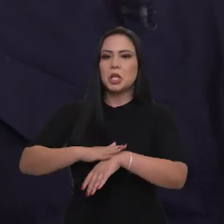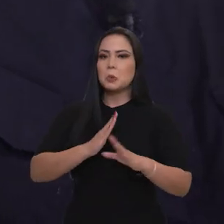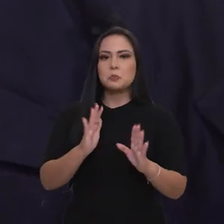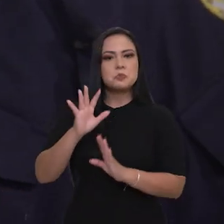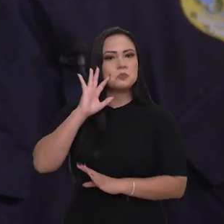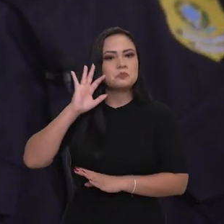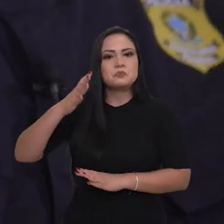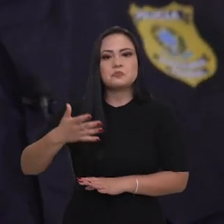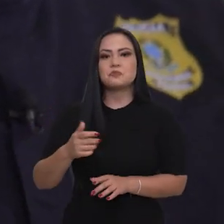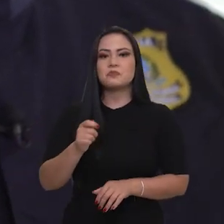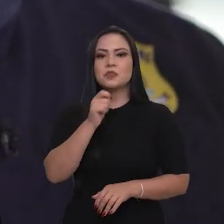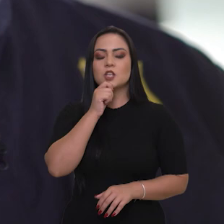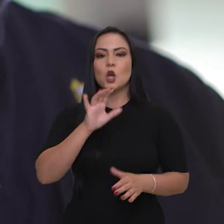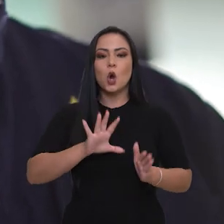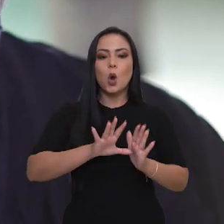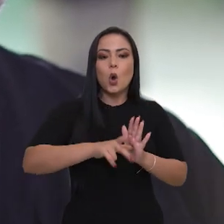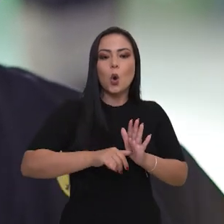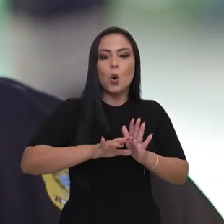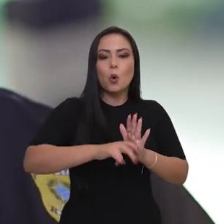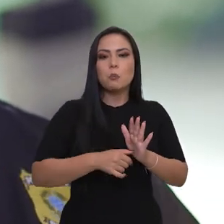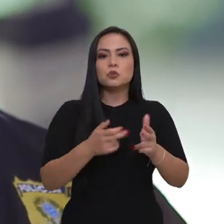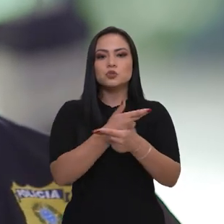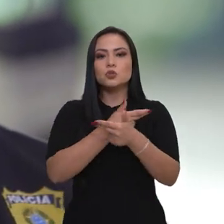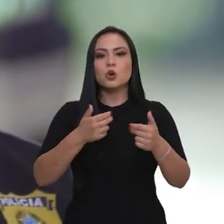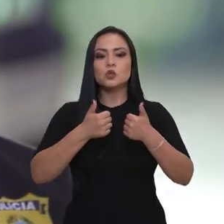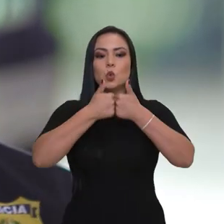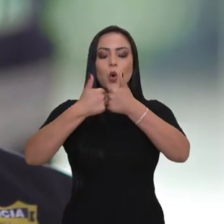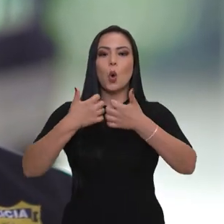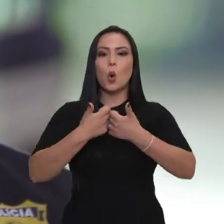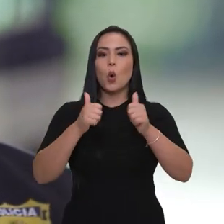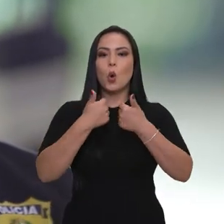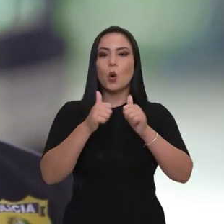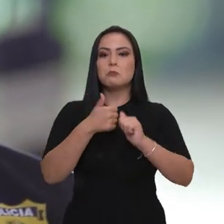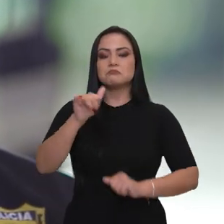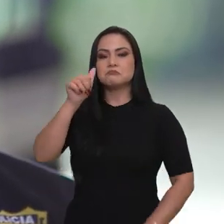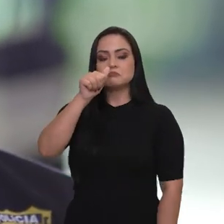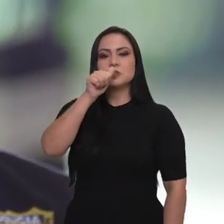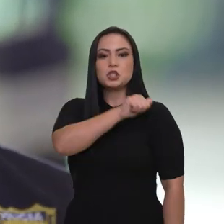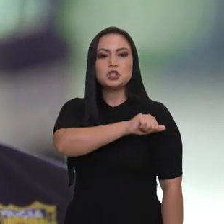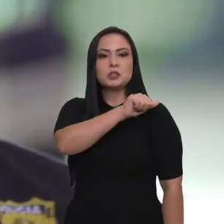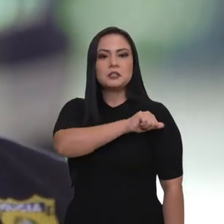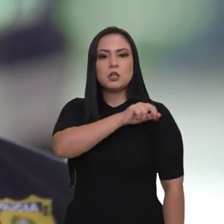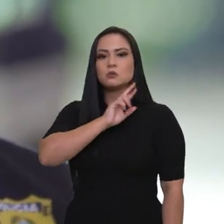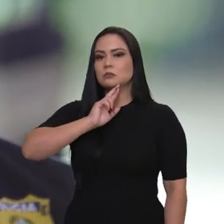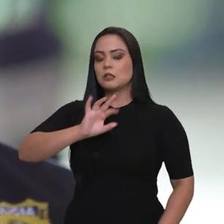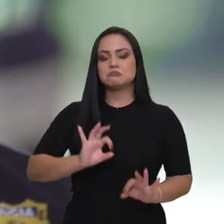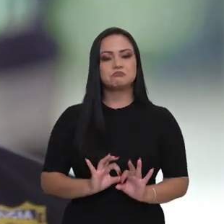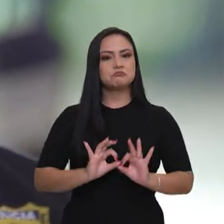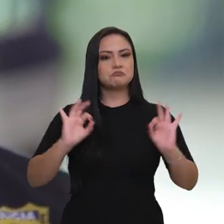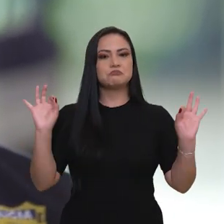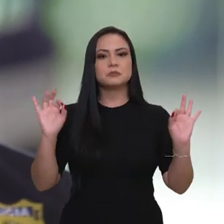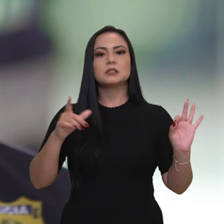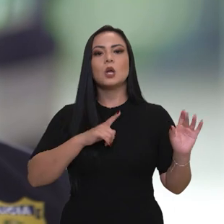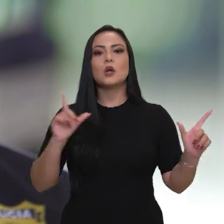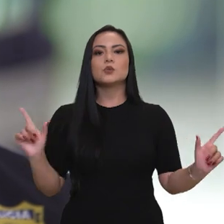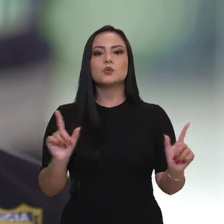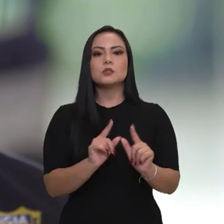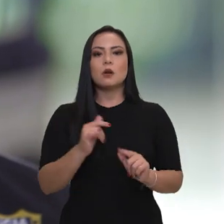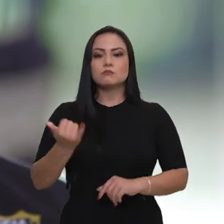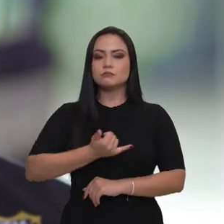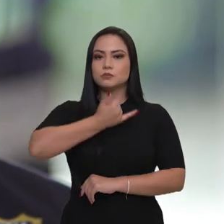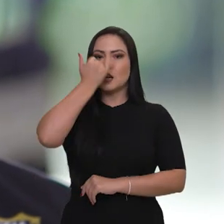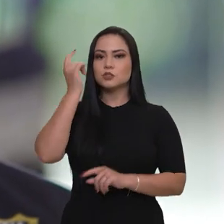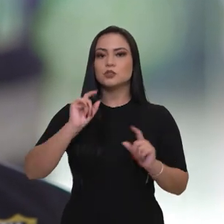cargas no Rio de Janeiro, com resultados fantásticos. Tem uma redução drástica no tipo